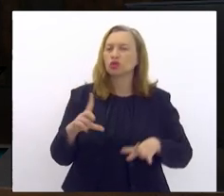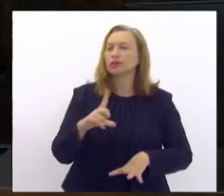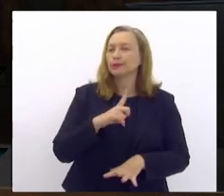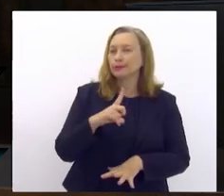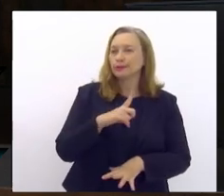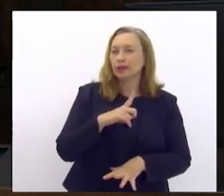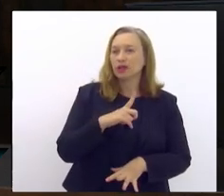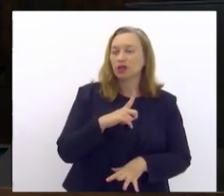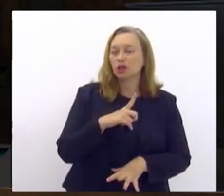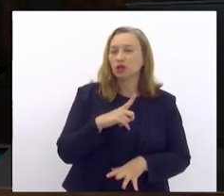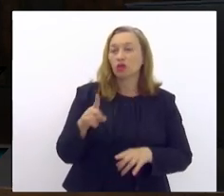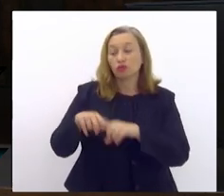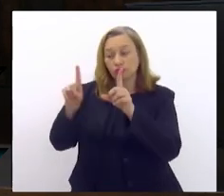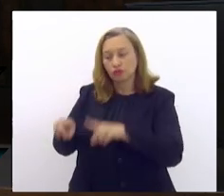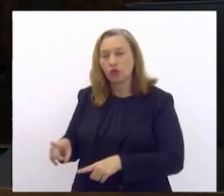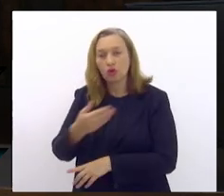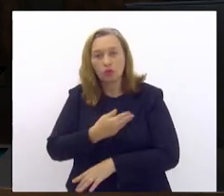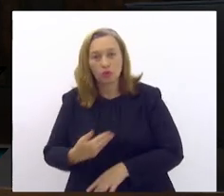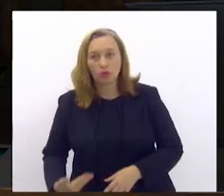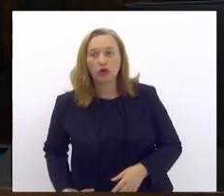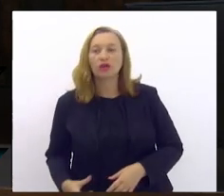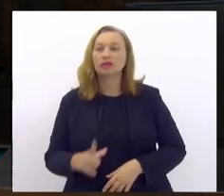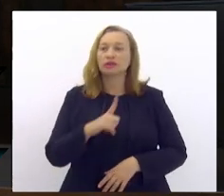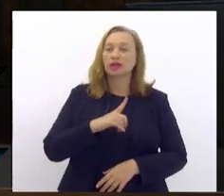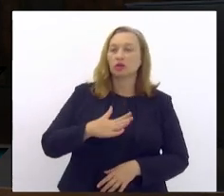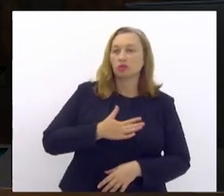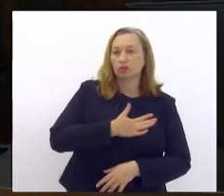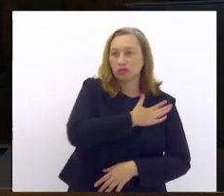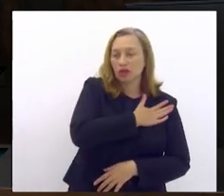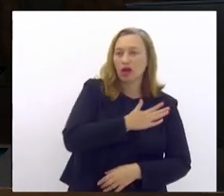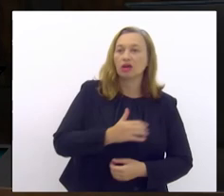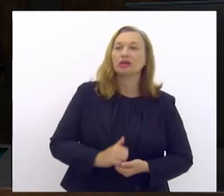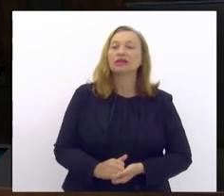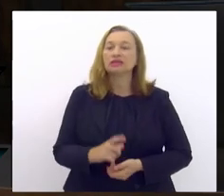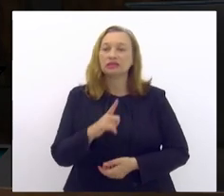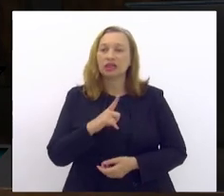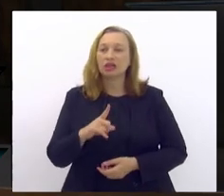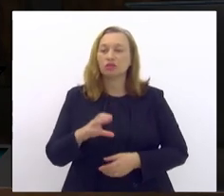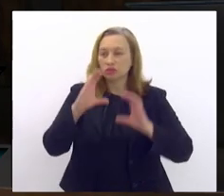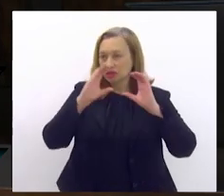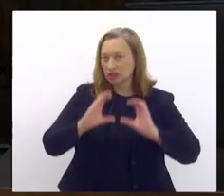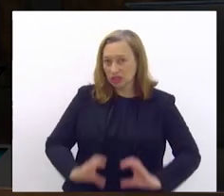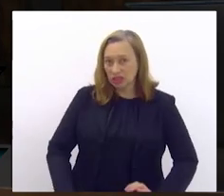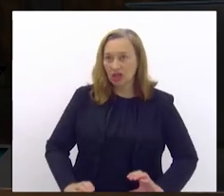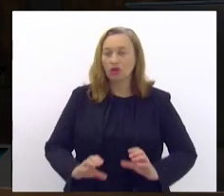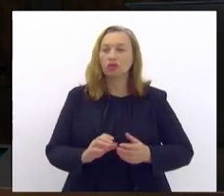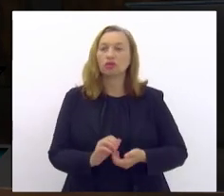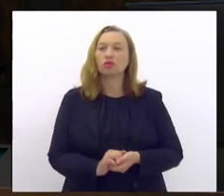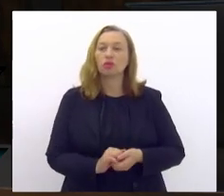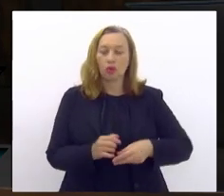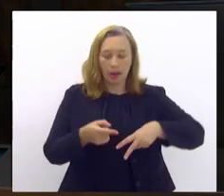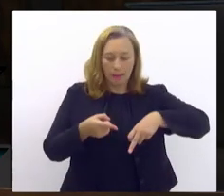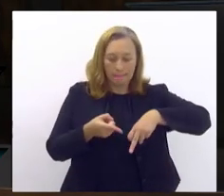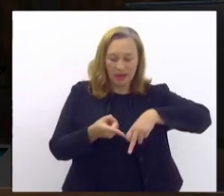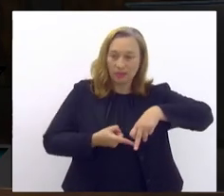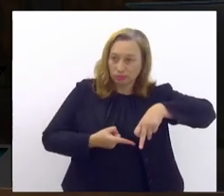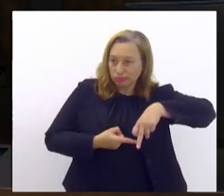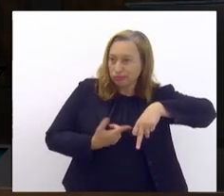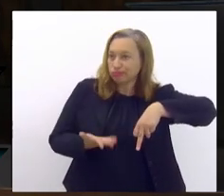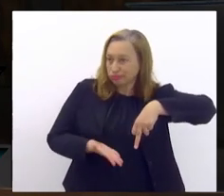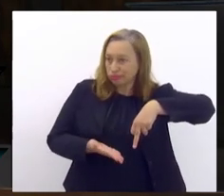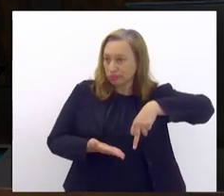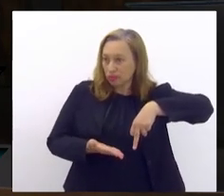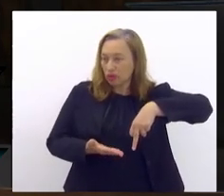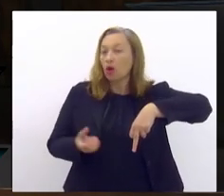um funcionário público, ter um militar, ter um cidadão comum com a perna amputada, amputação, o quanto